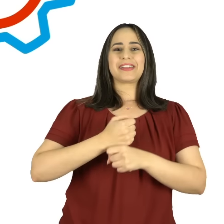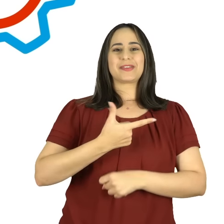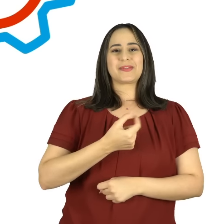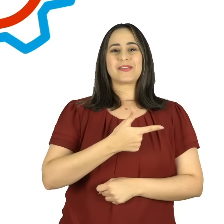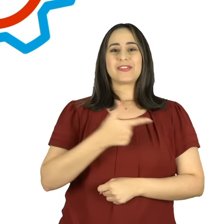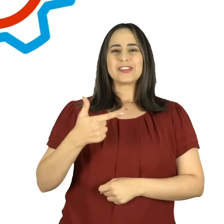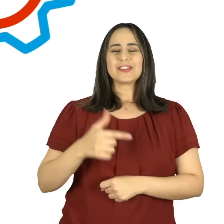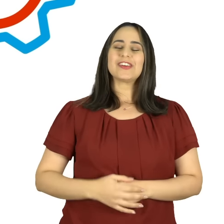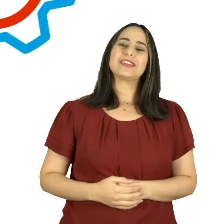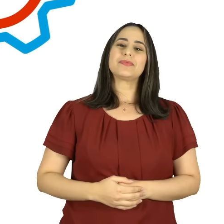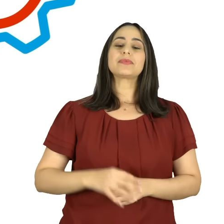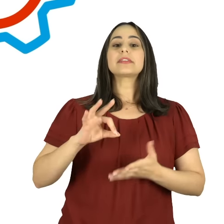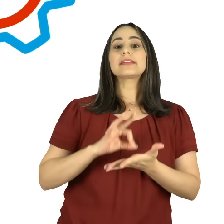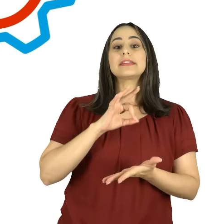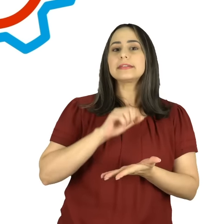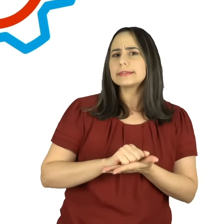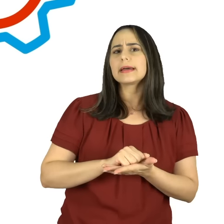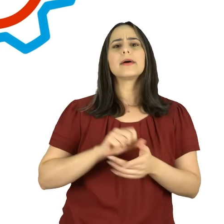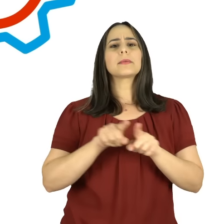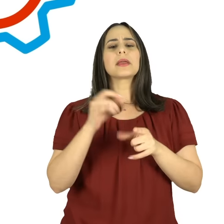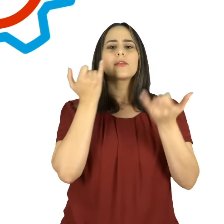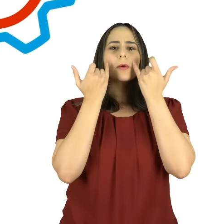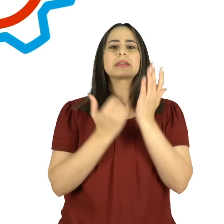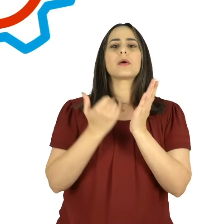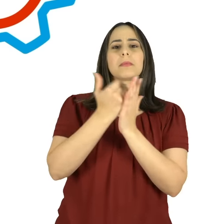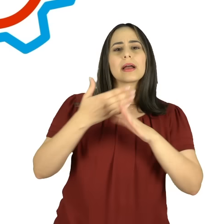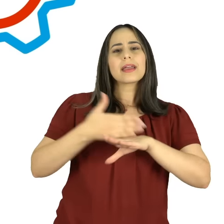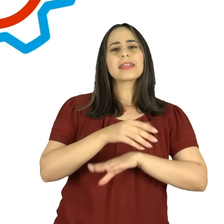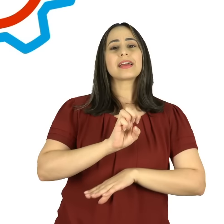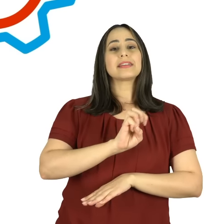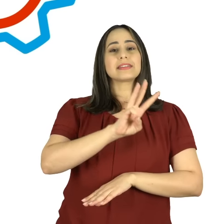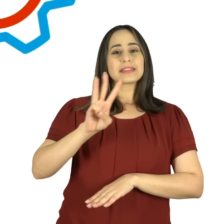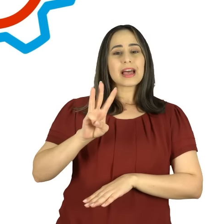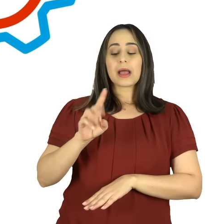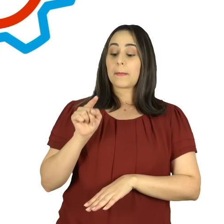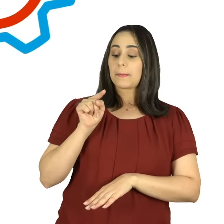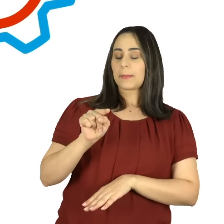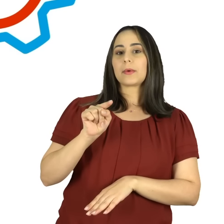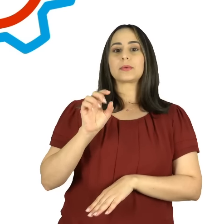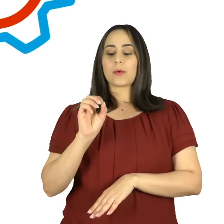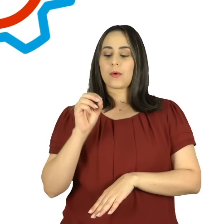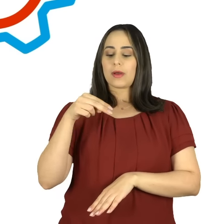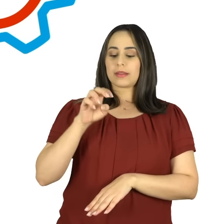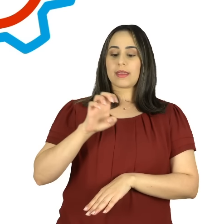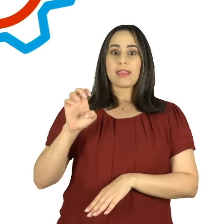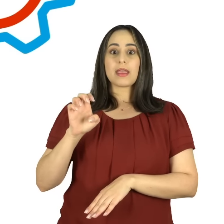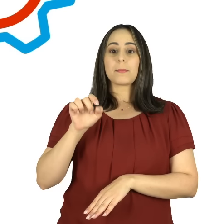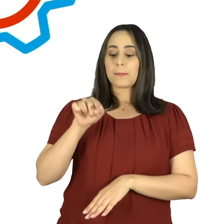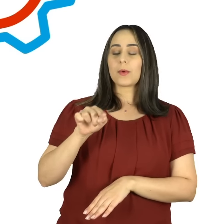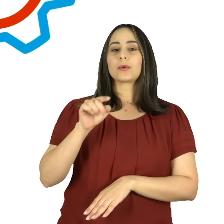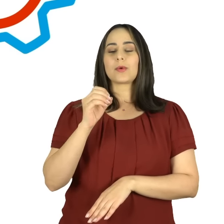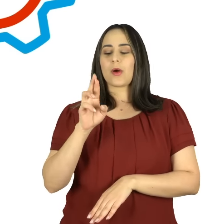Energética de 2022. Para fazer as inscrições e para mais informações, acesse o site www